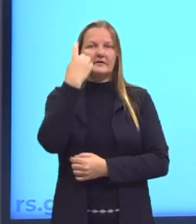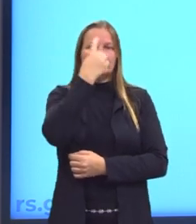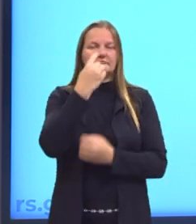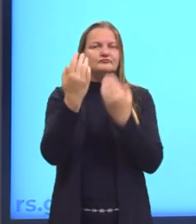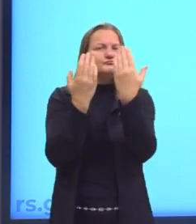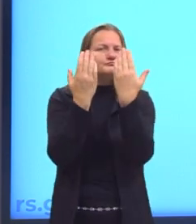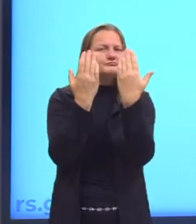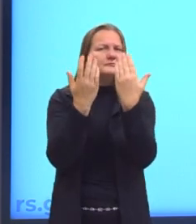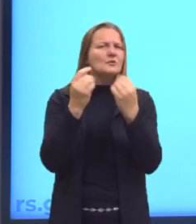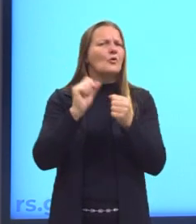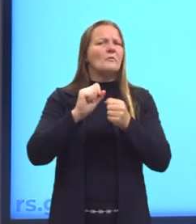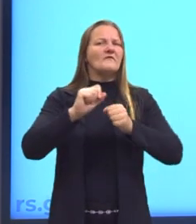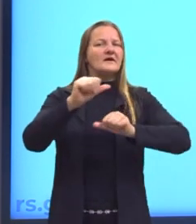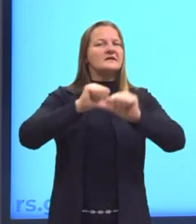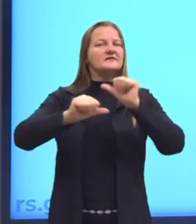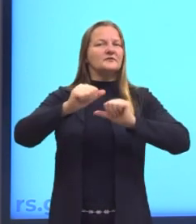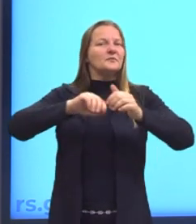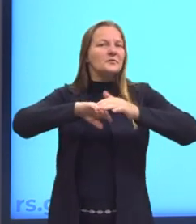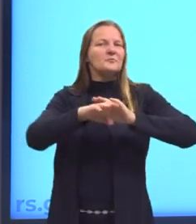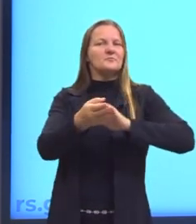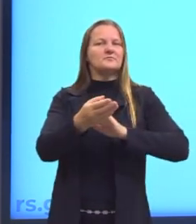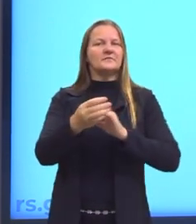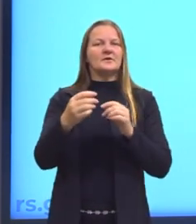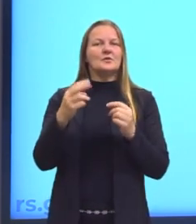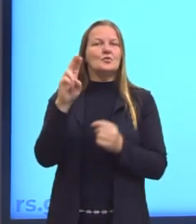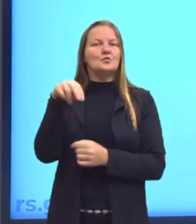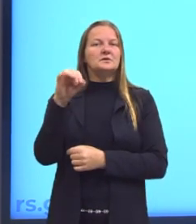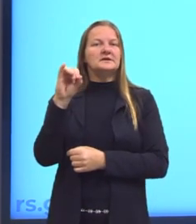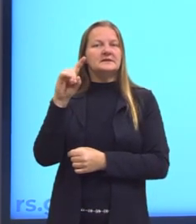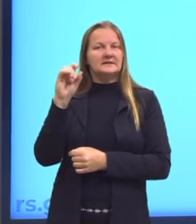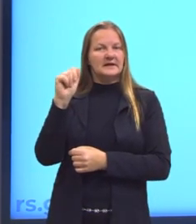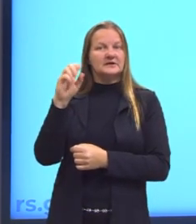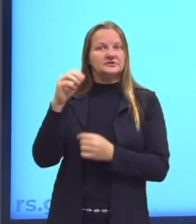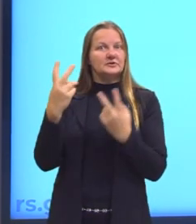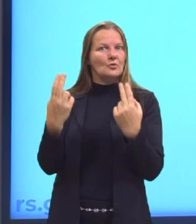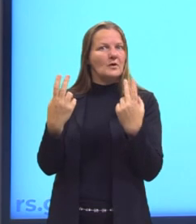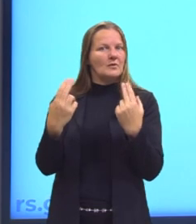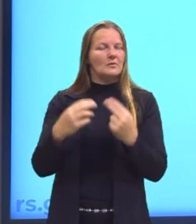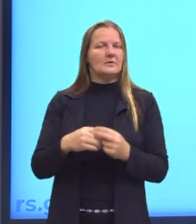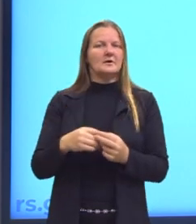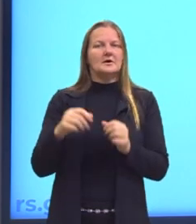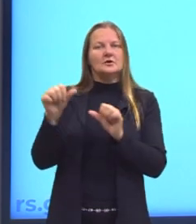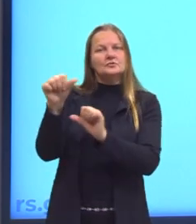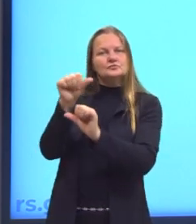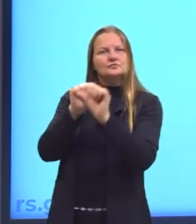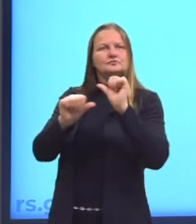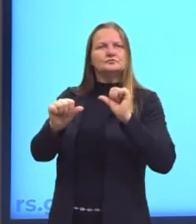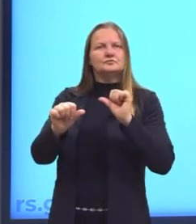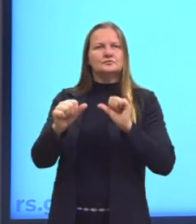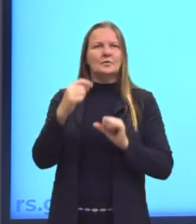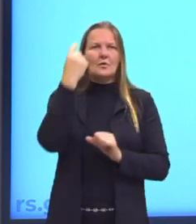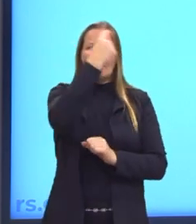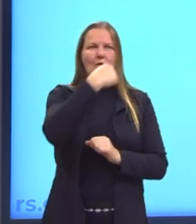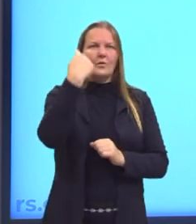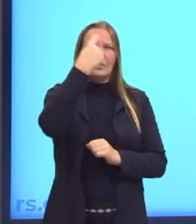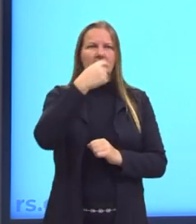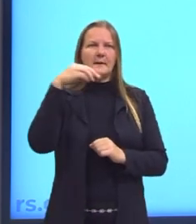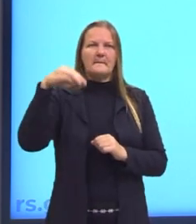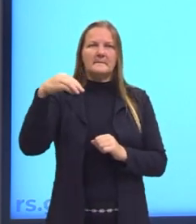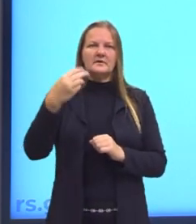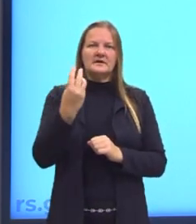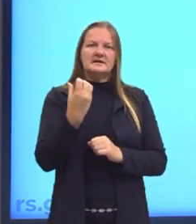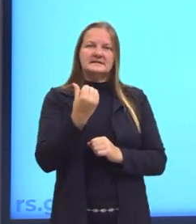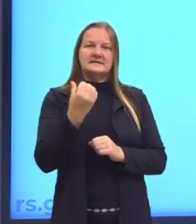Como é que eu vou transformar para a mesma unidade? Uma das formas é passar tudo para minutos, né? Porque aí fica um valor exato.